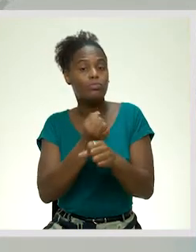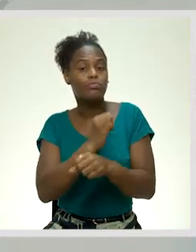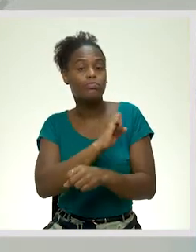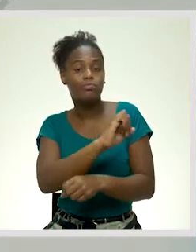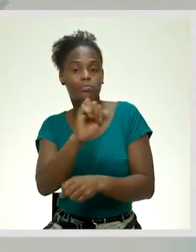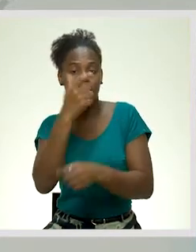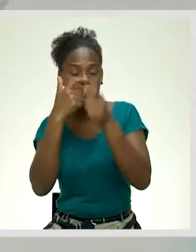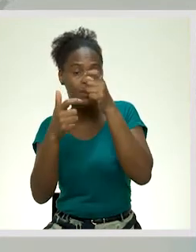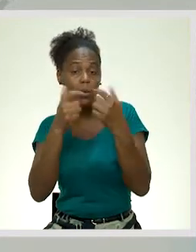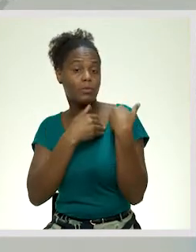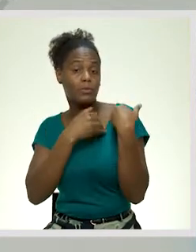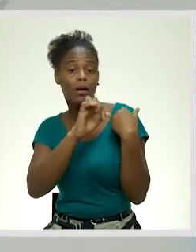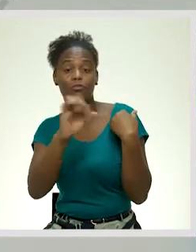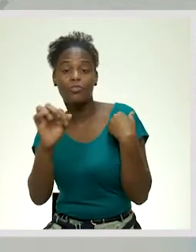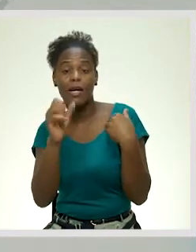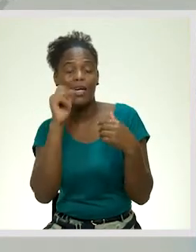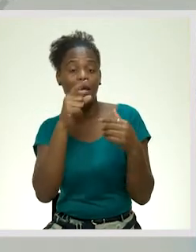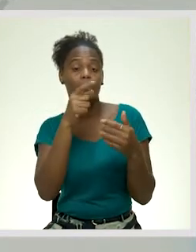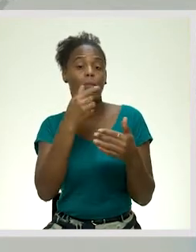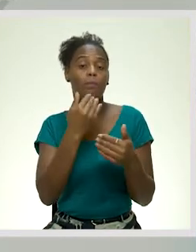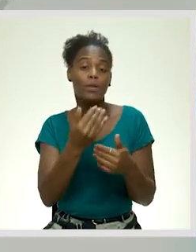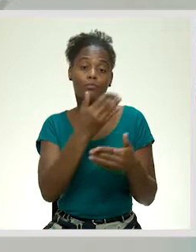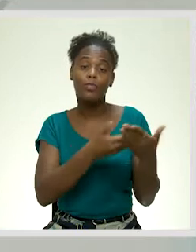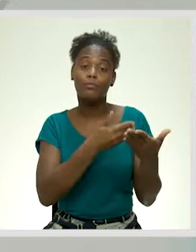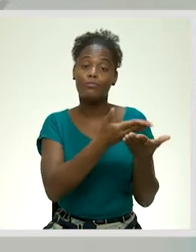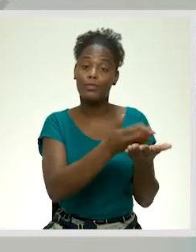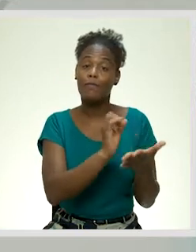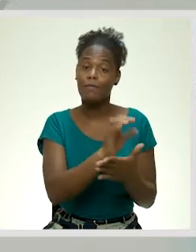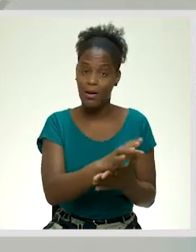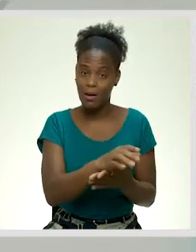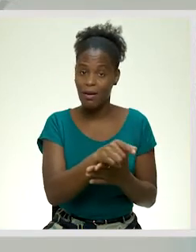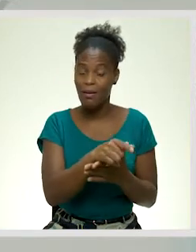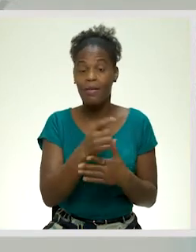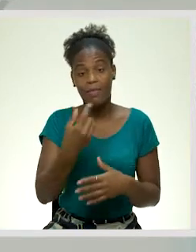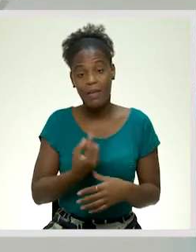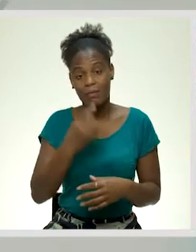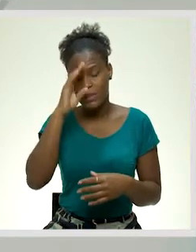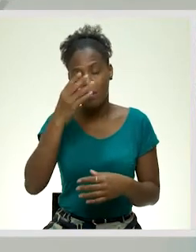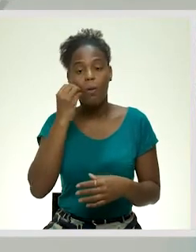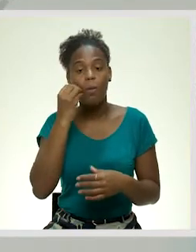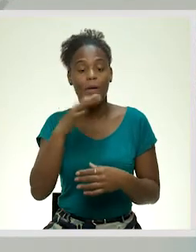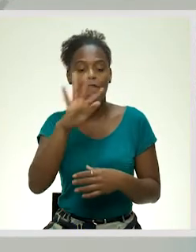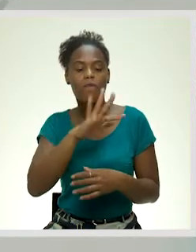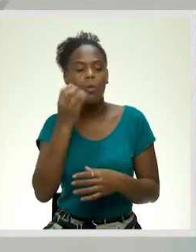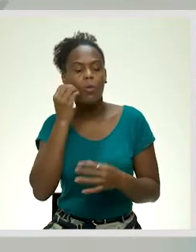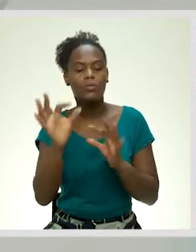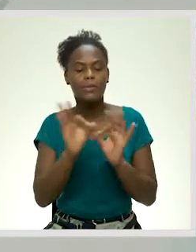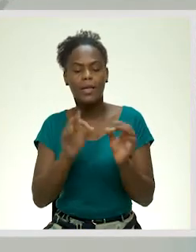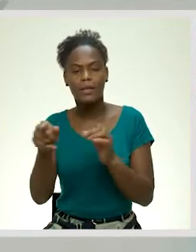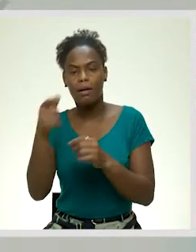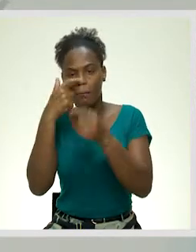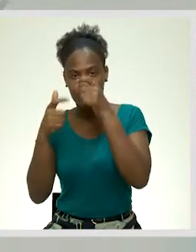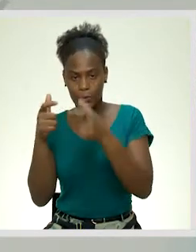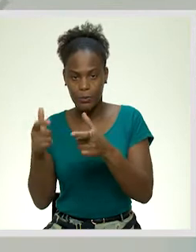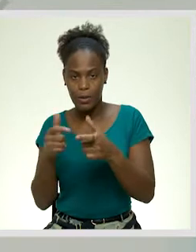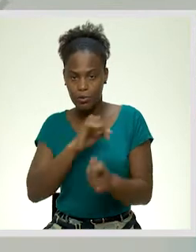da pessoa a quem nós estamos a dirigir o nosso requerimento, devemos saber a forma como tratar esta pessoa. Já